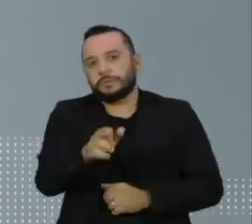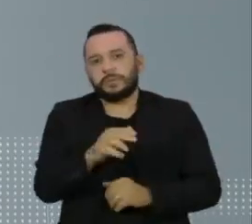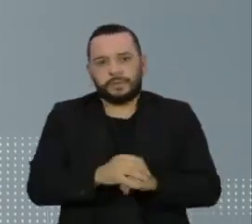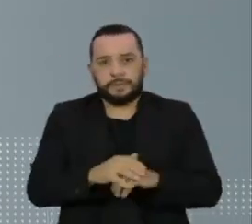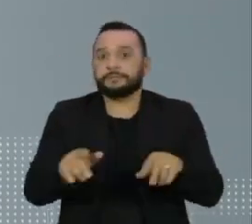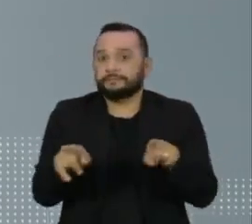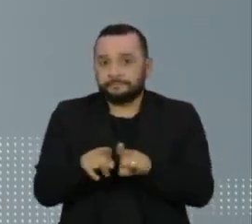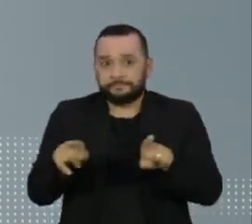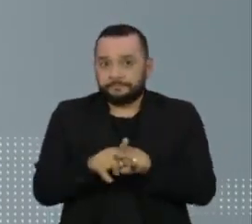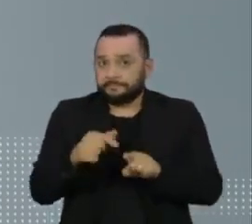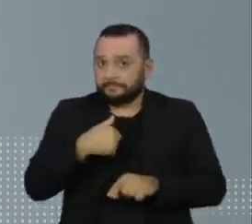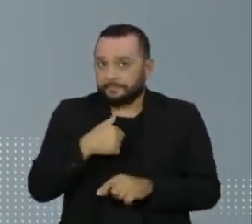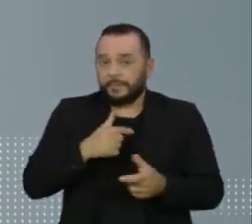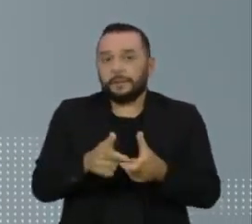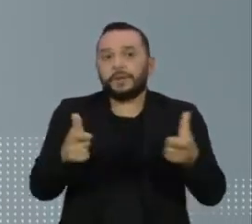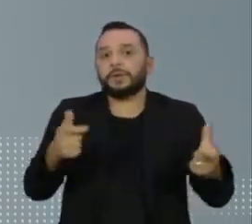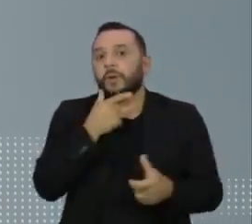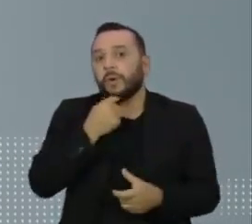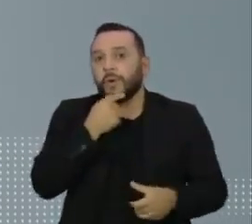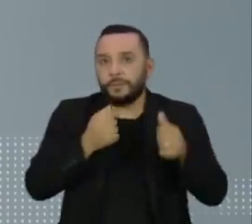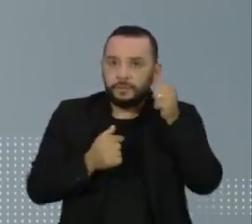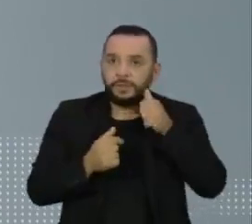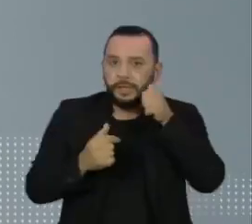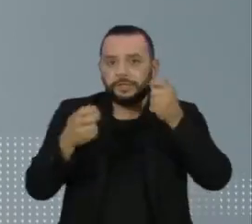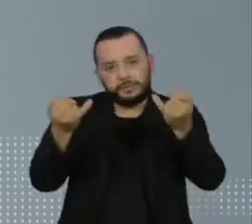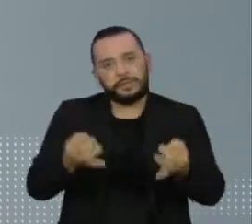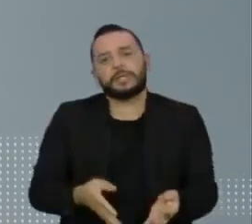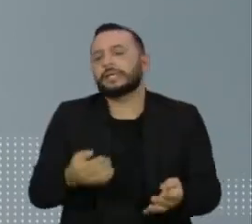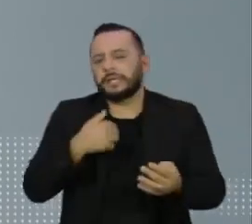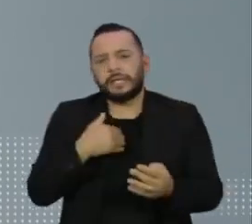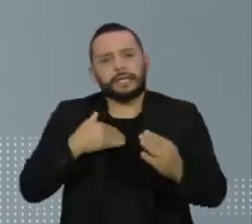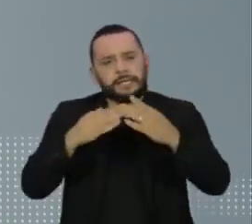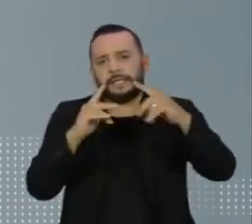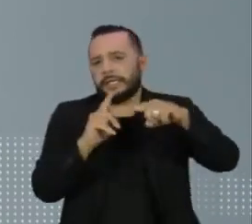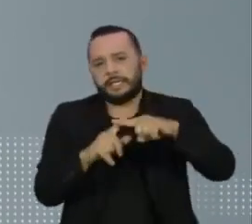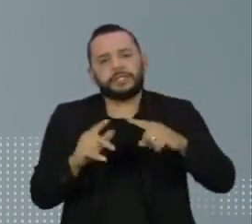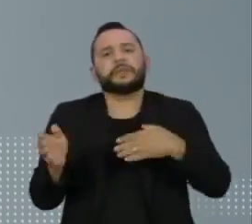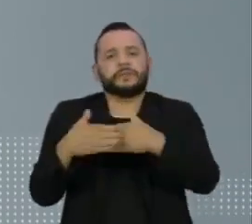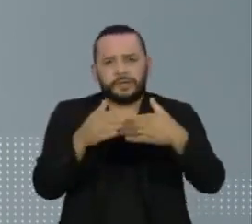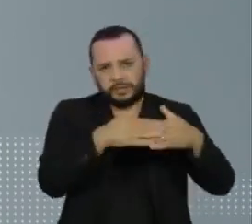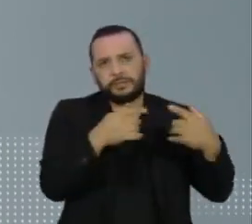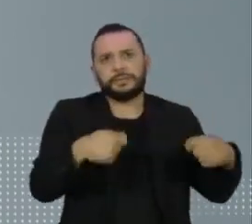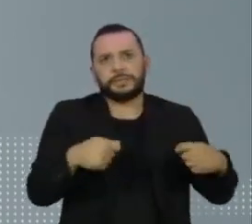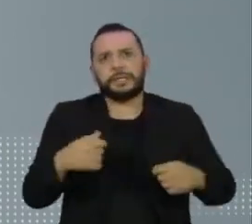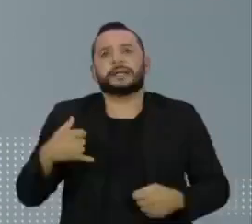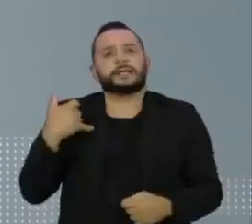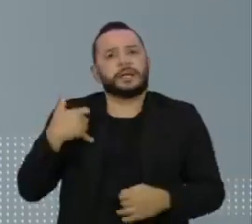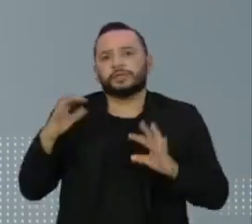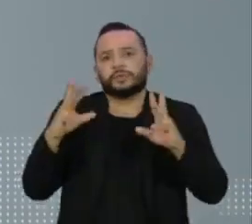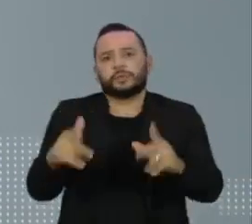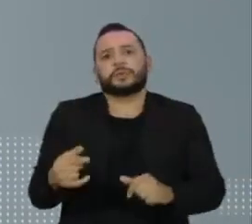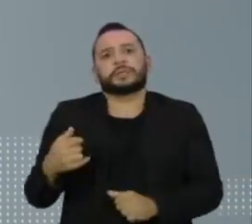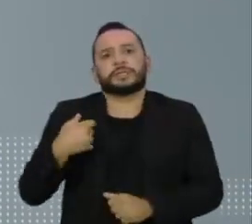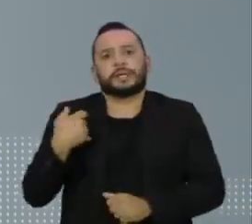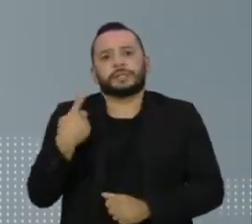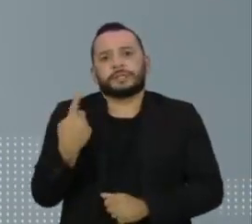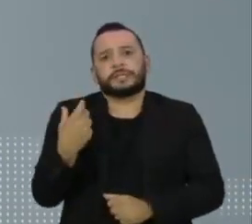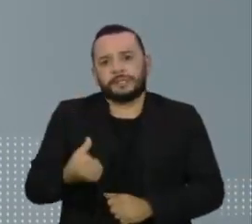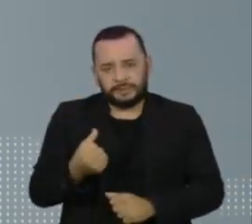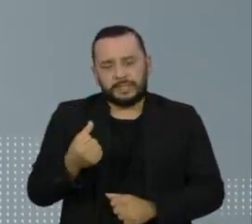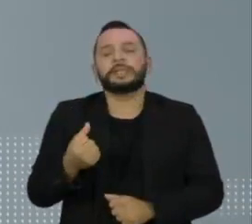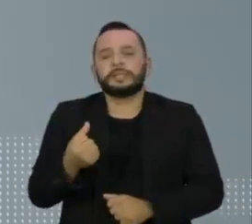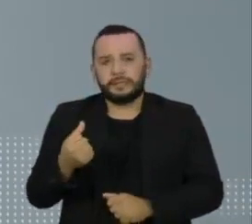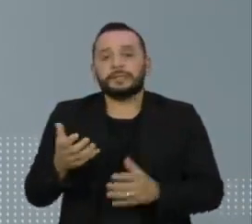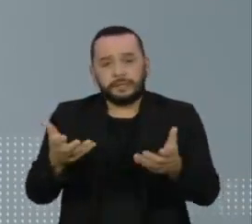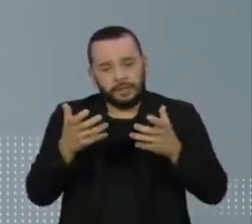homens e das mulheres também acha que as igrejas não devem abrir as portas. Todas as faixas etárias a partir dos 16 anos querem